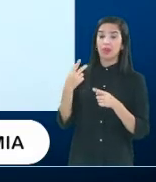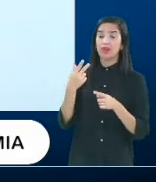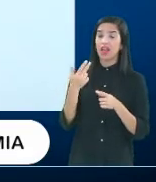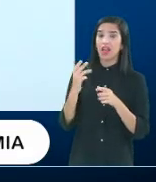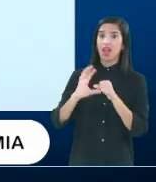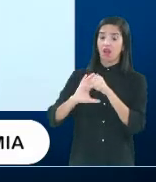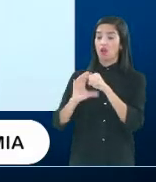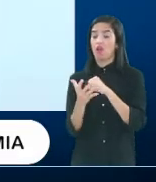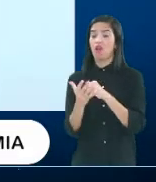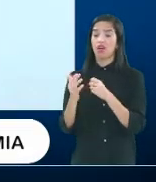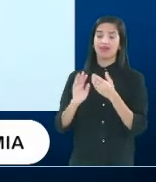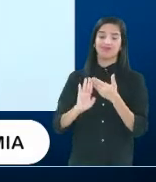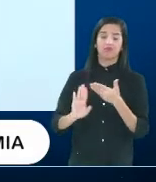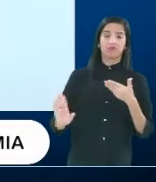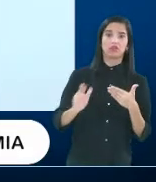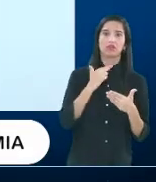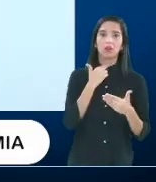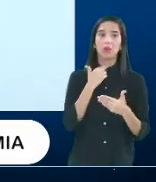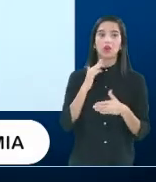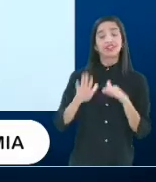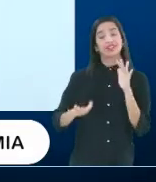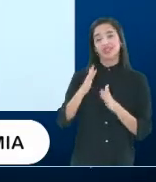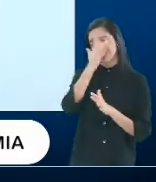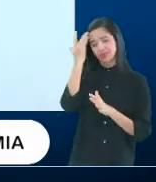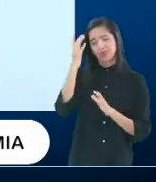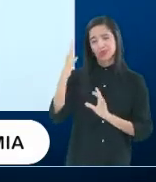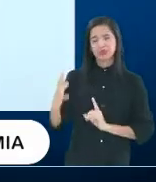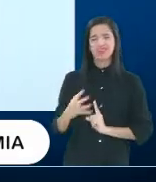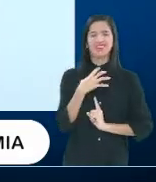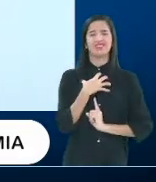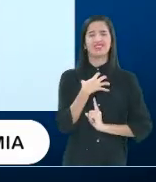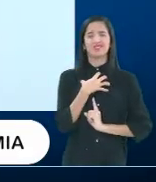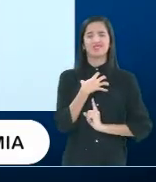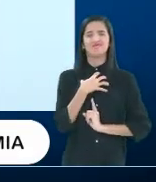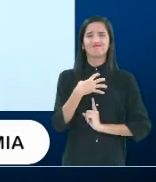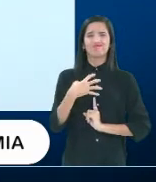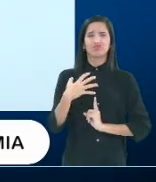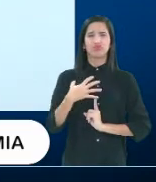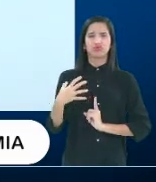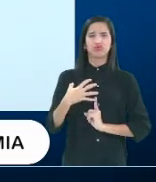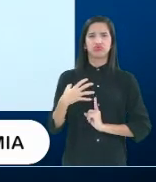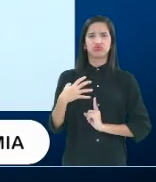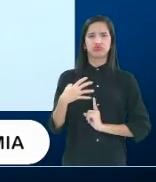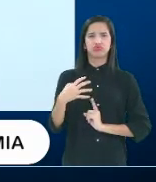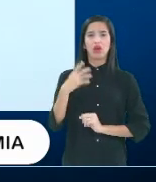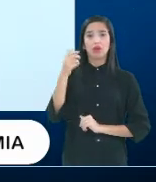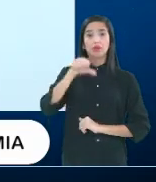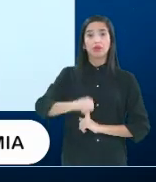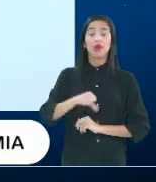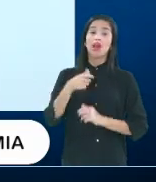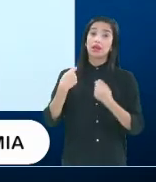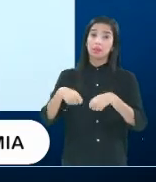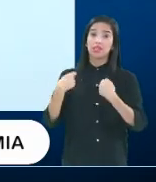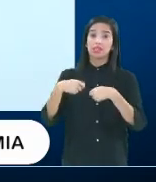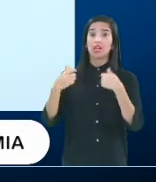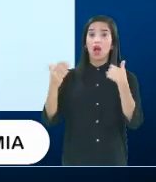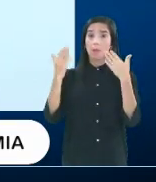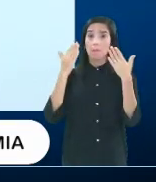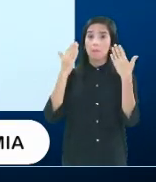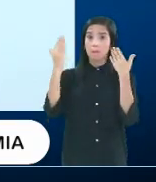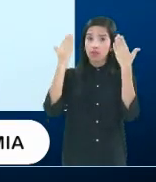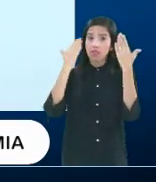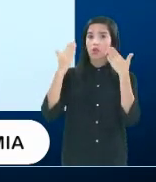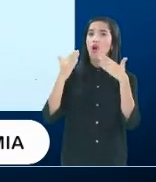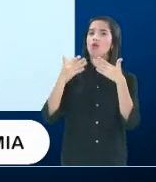impactadas e muitas delas necessitam de um profissional para falar disso, para se sentir bem. Então,